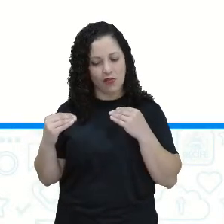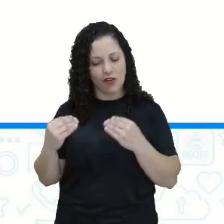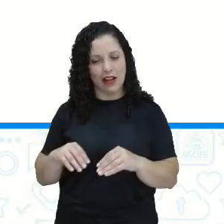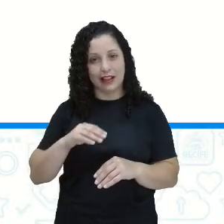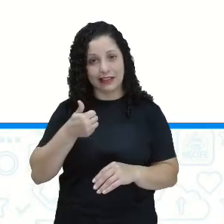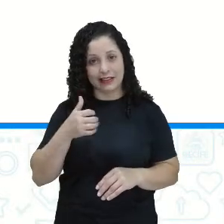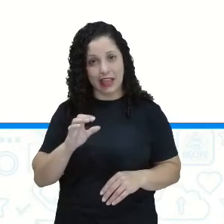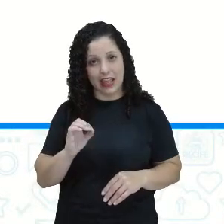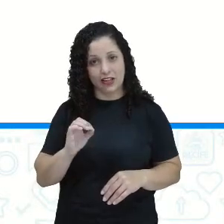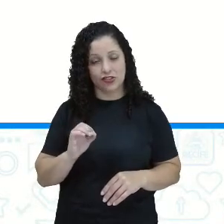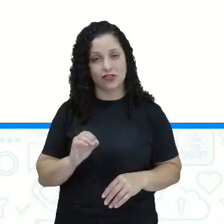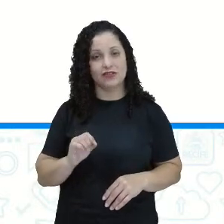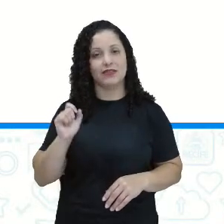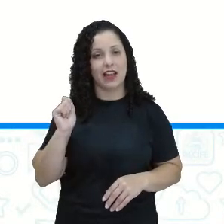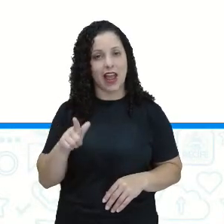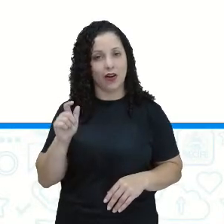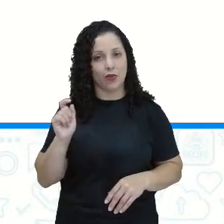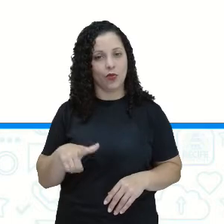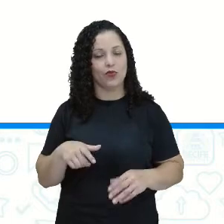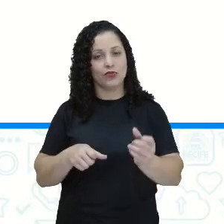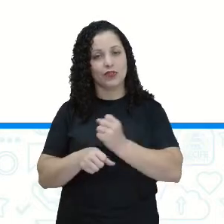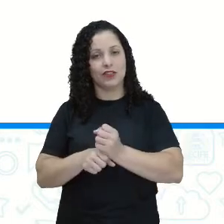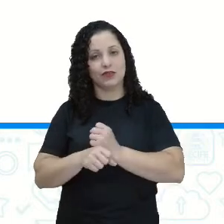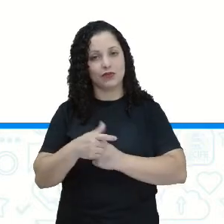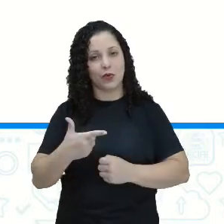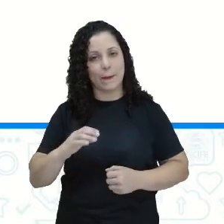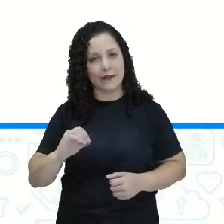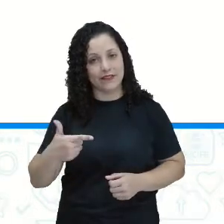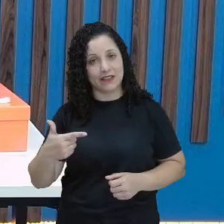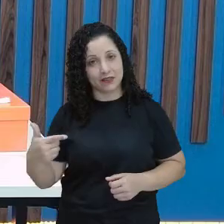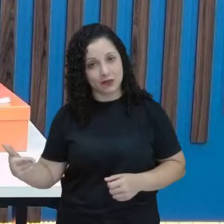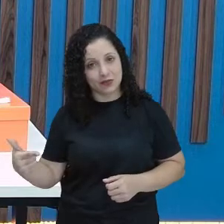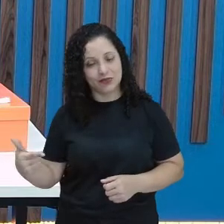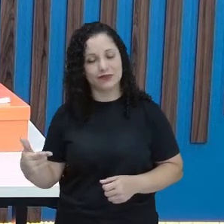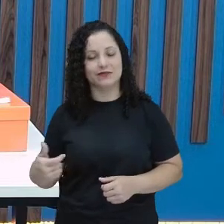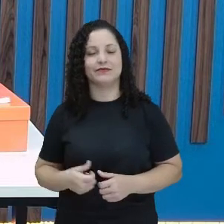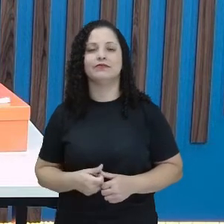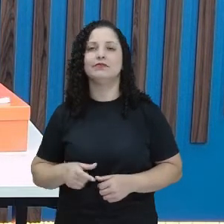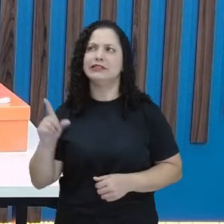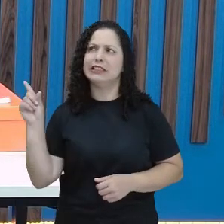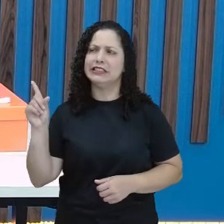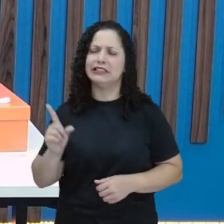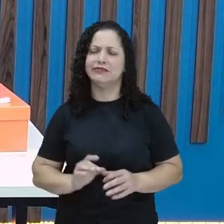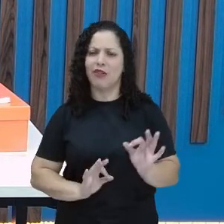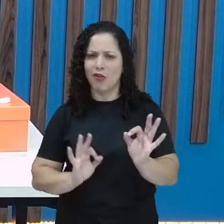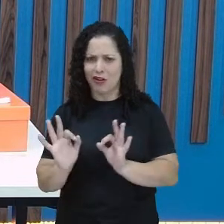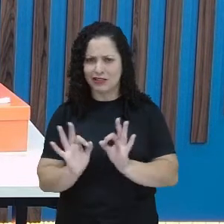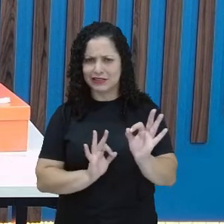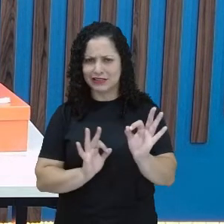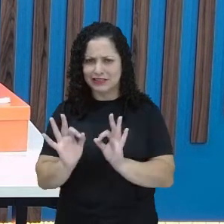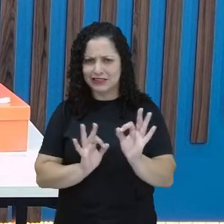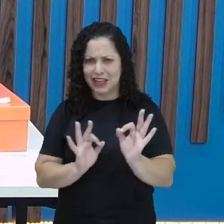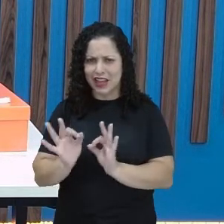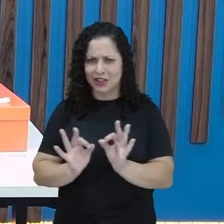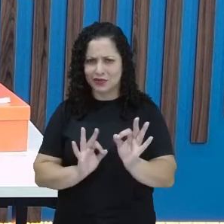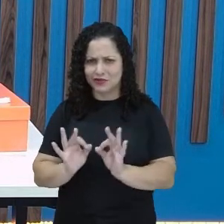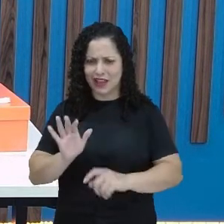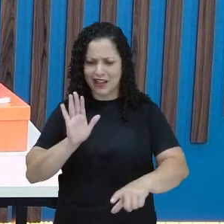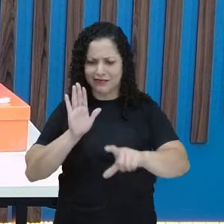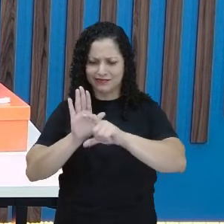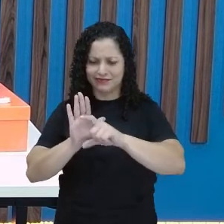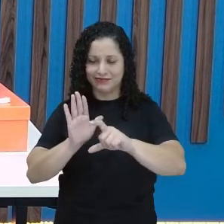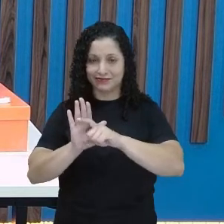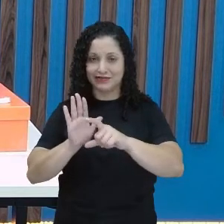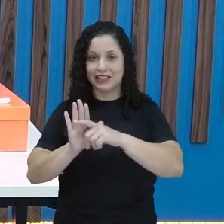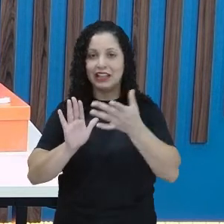10 de agosto de 2022. Será que esse bilhete está bem estruturado? Eu tenho destinatário. Quem